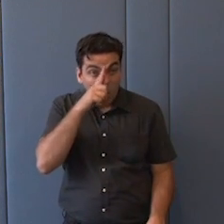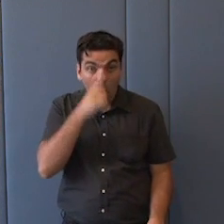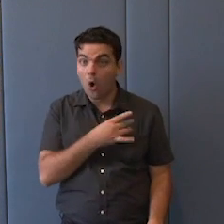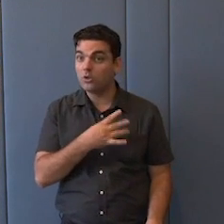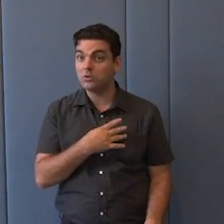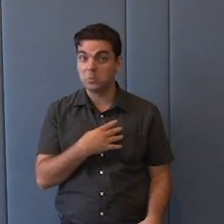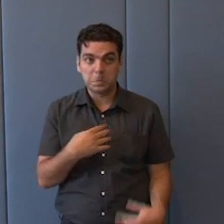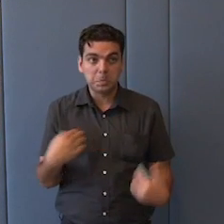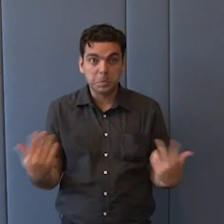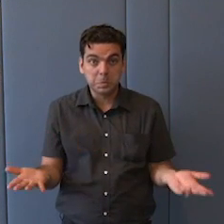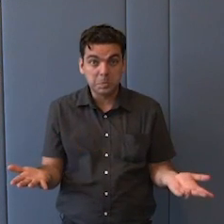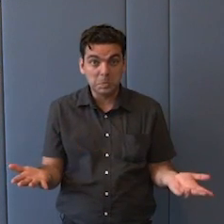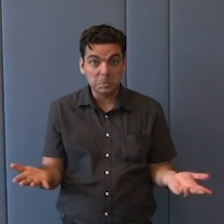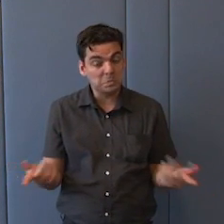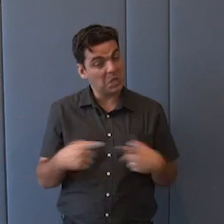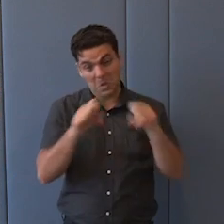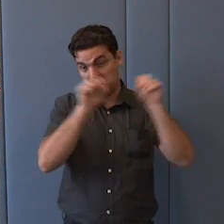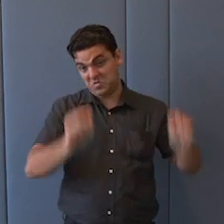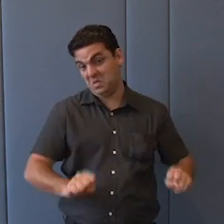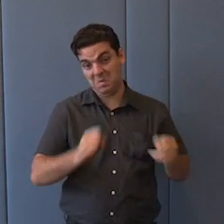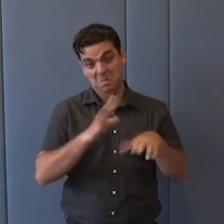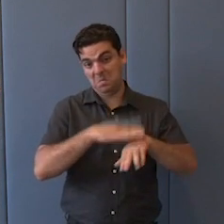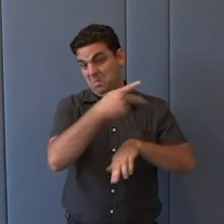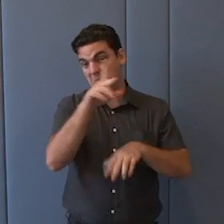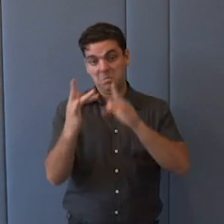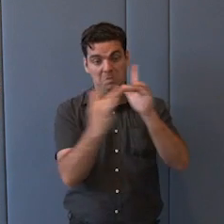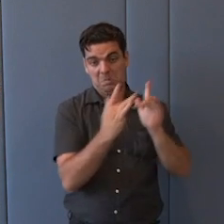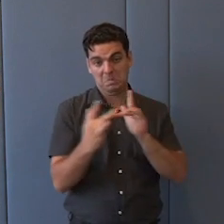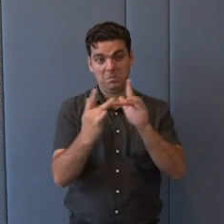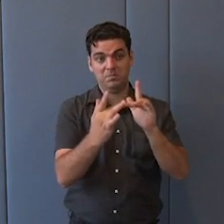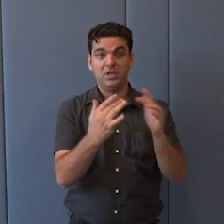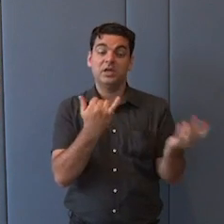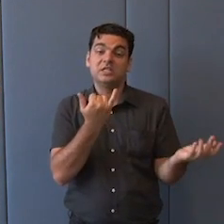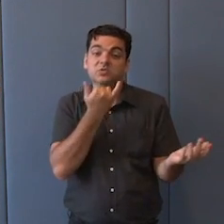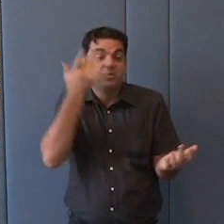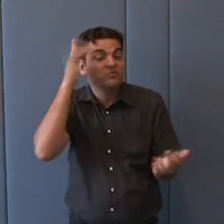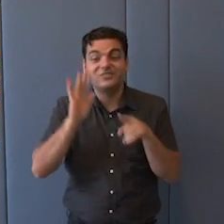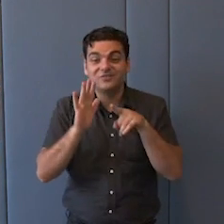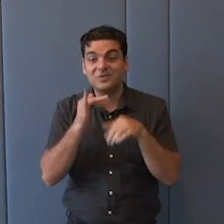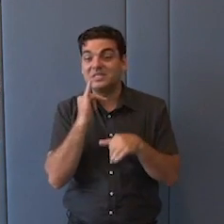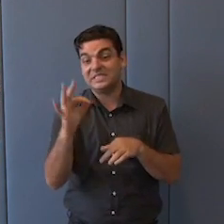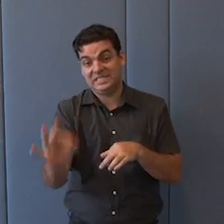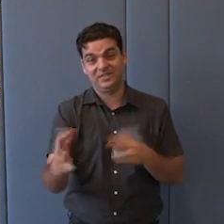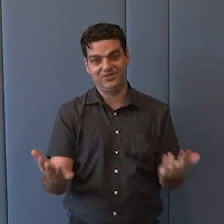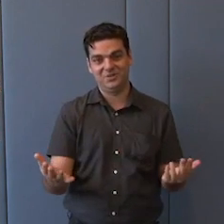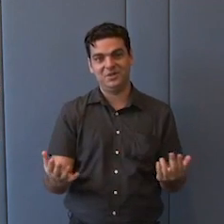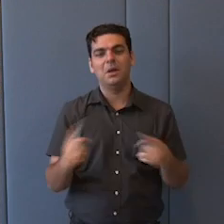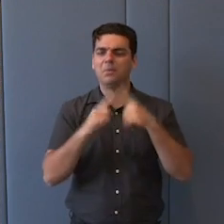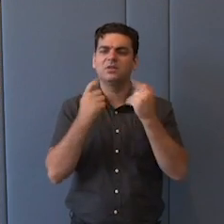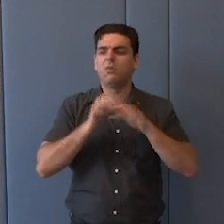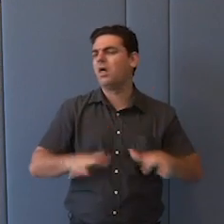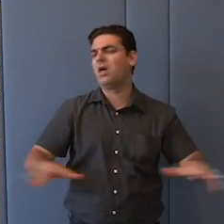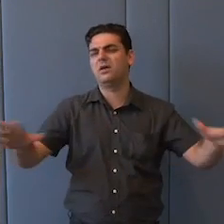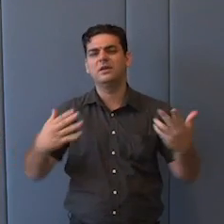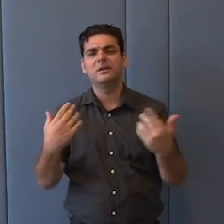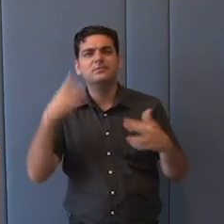Então, enfim, também não sei se respondi completamente, mas dentro dessa complexidade toda que a gente está falando e multidimensionalidade,